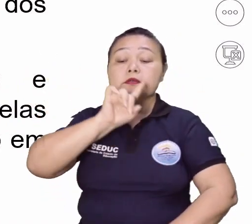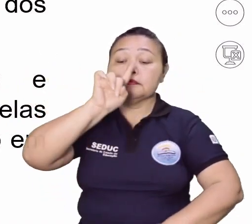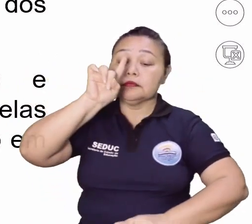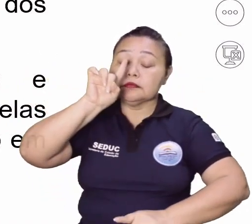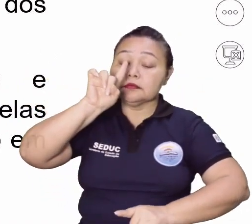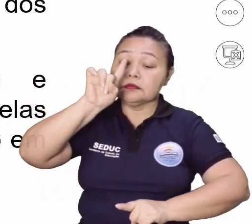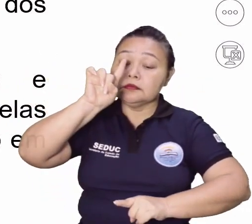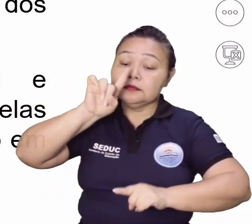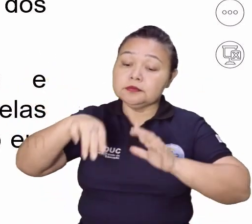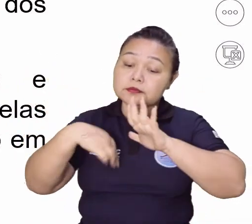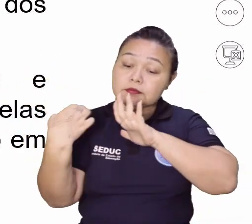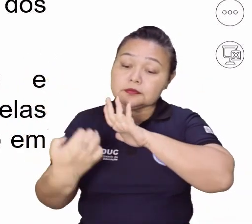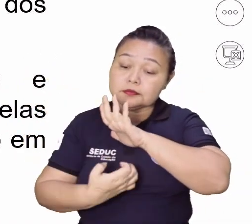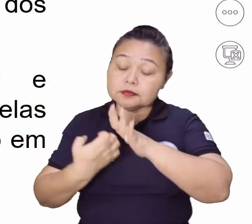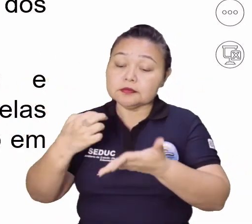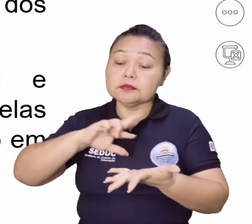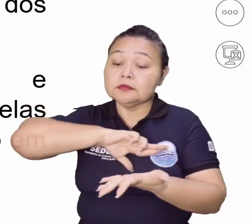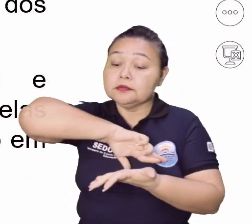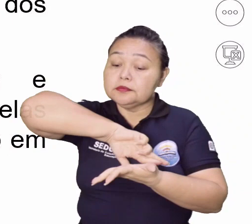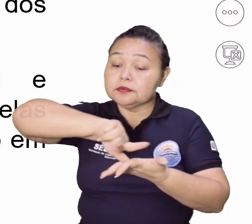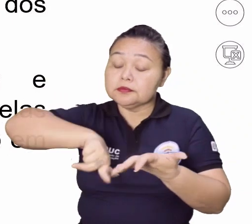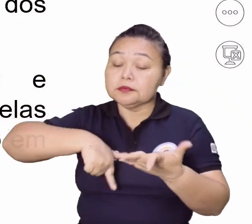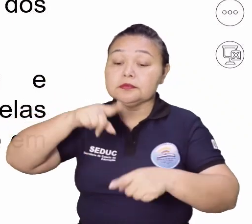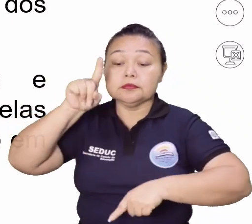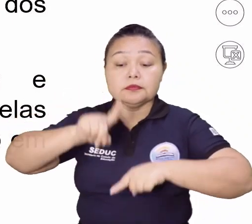da produção de mercadorias.